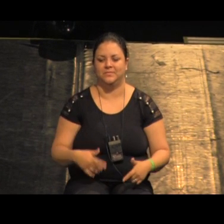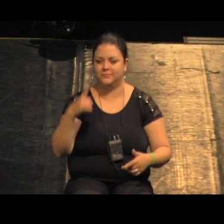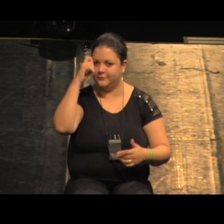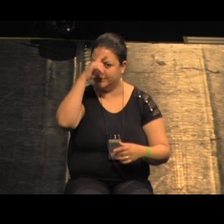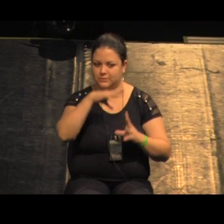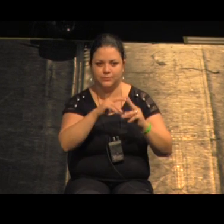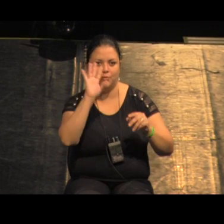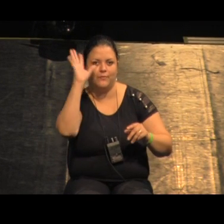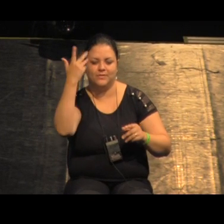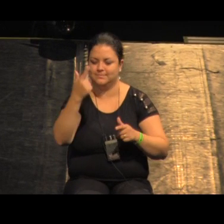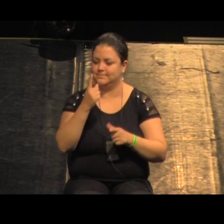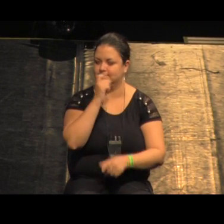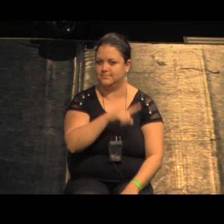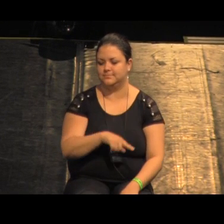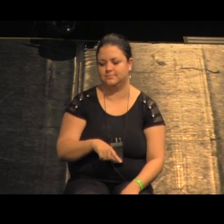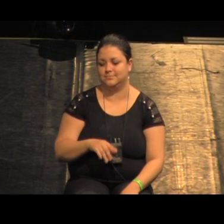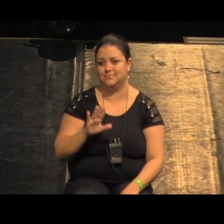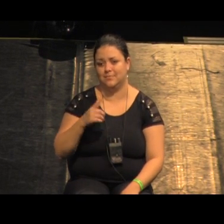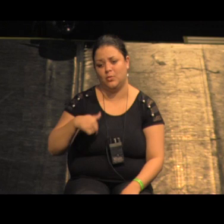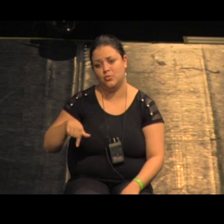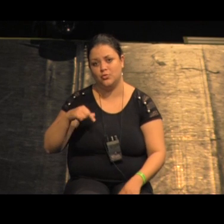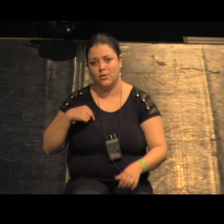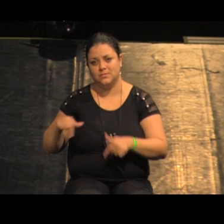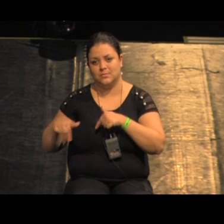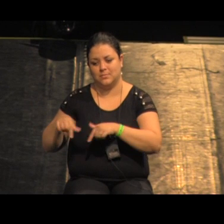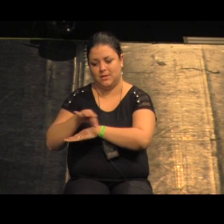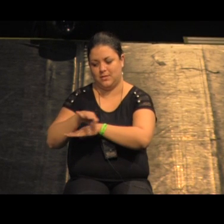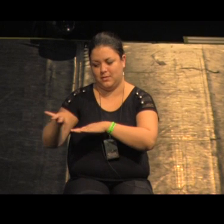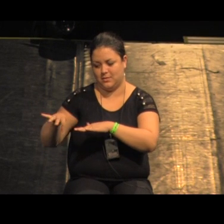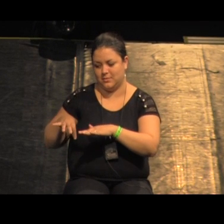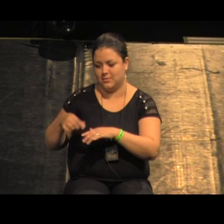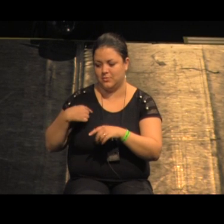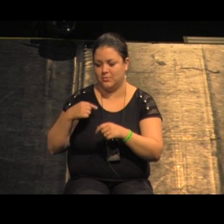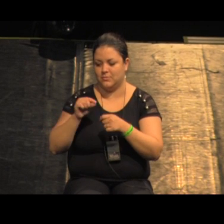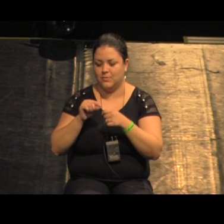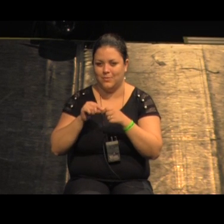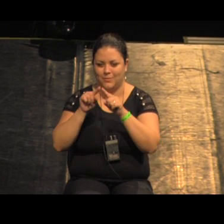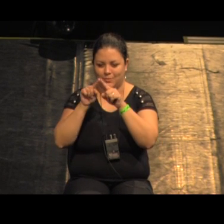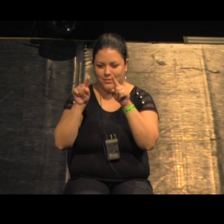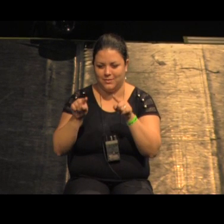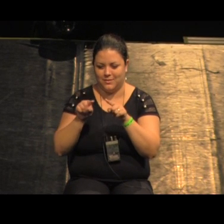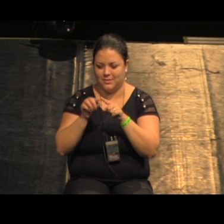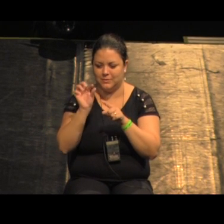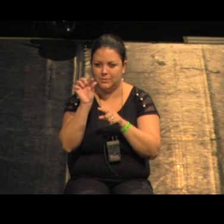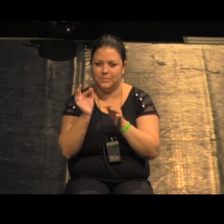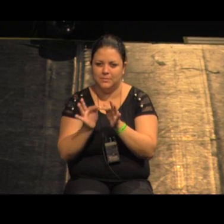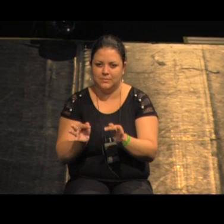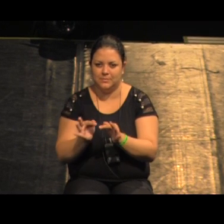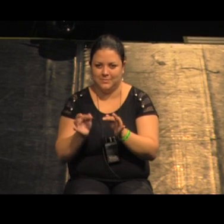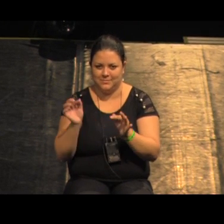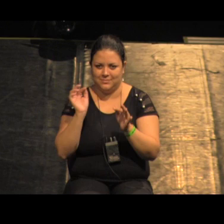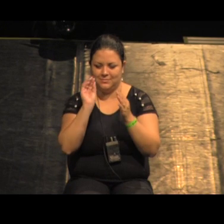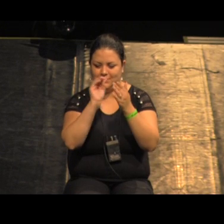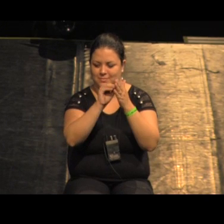resolver mas a nós meros arquitetos coube esse quadradinho só a gente foi encomendado para a